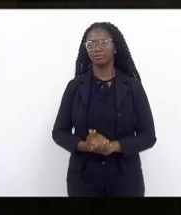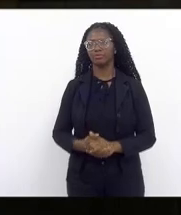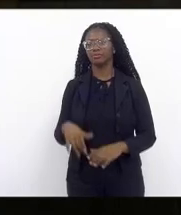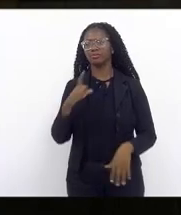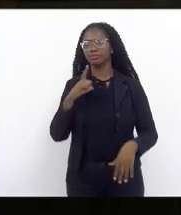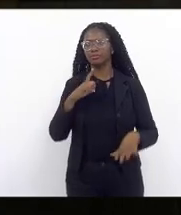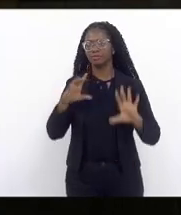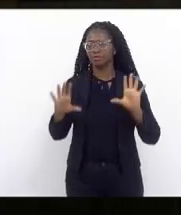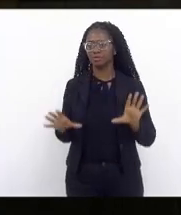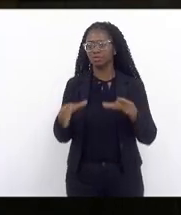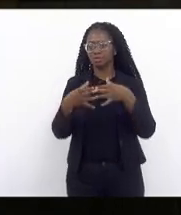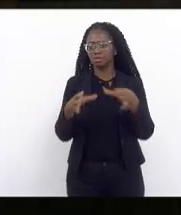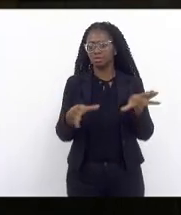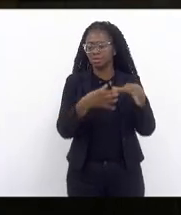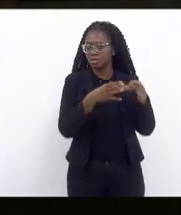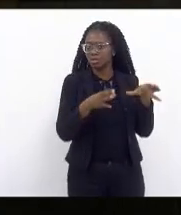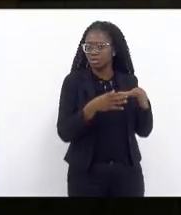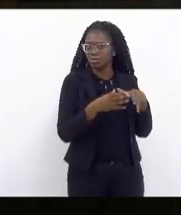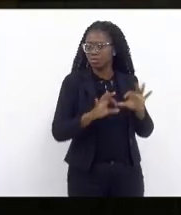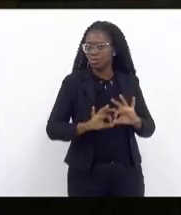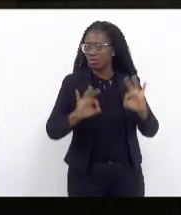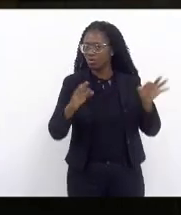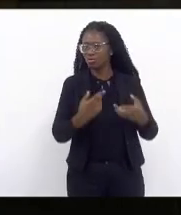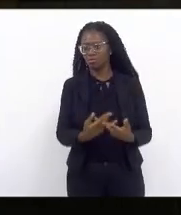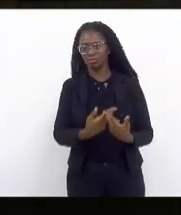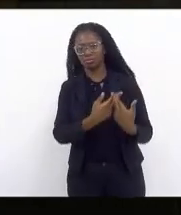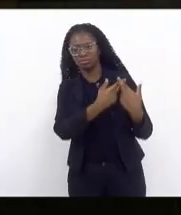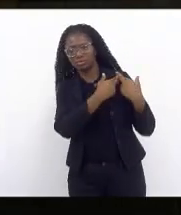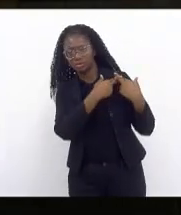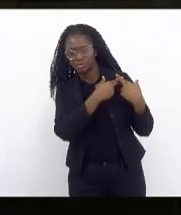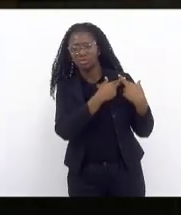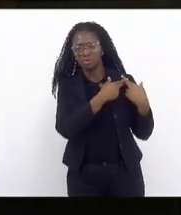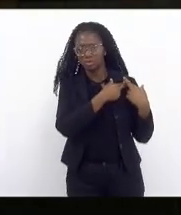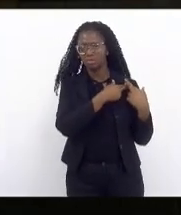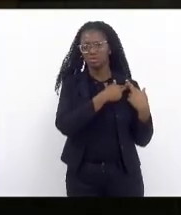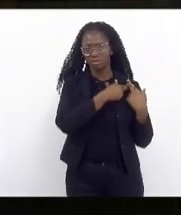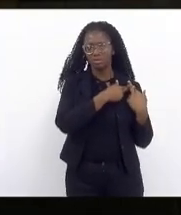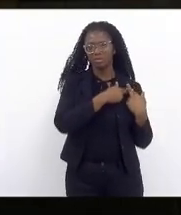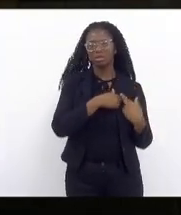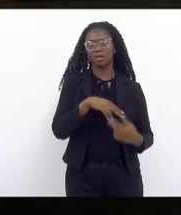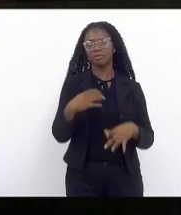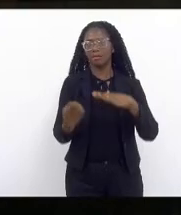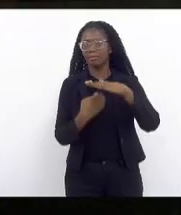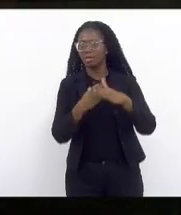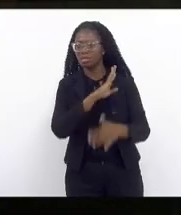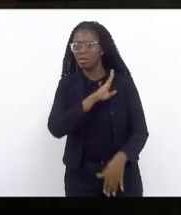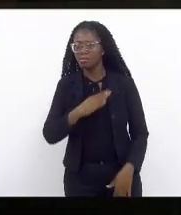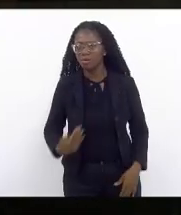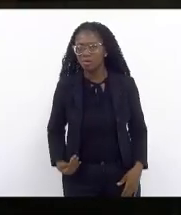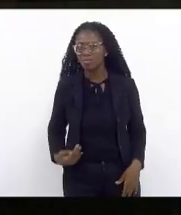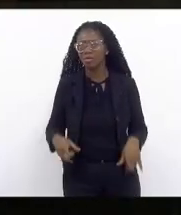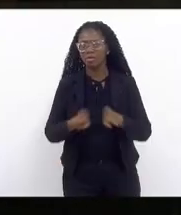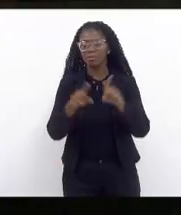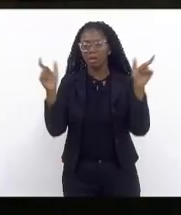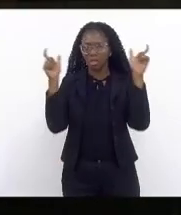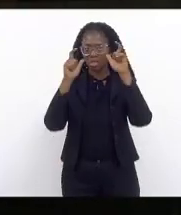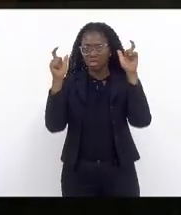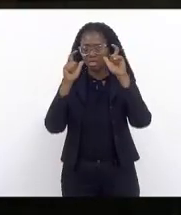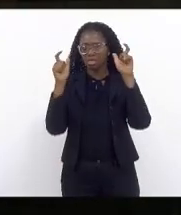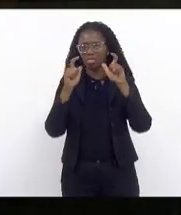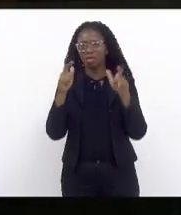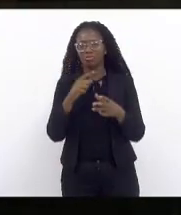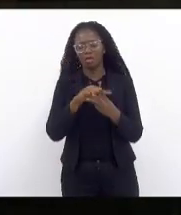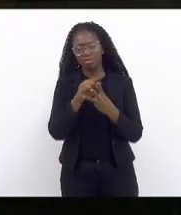equipe uma responsabilidade imensa com a coisa pública e aí chamando a atenção dessas três